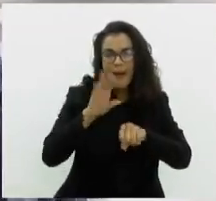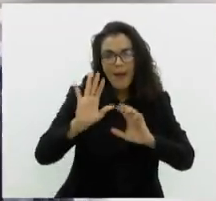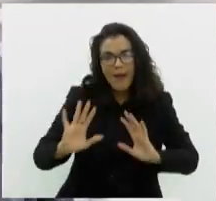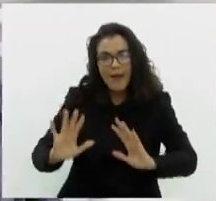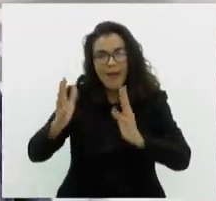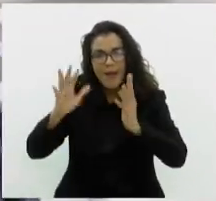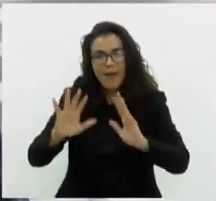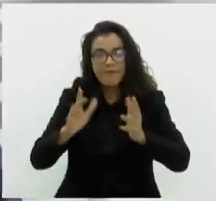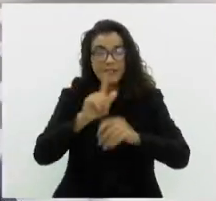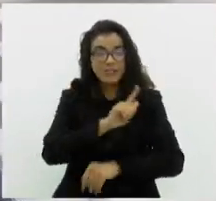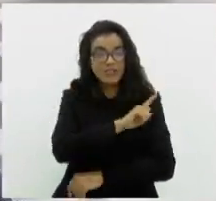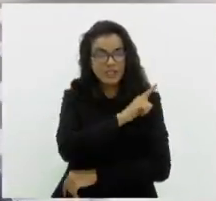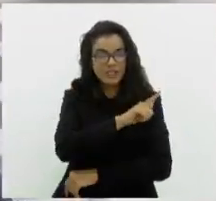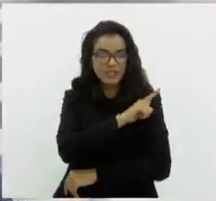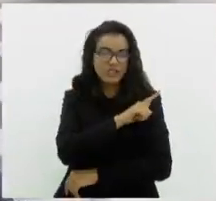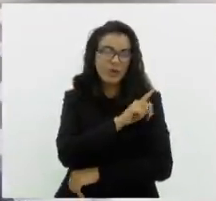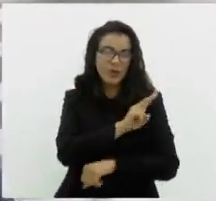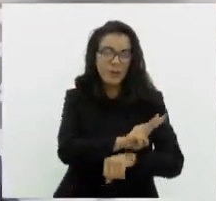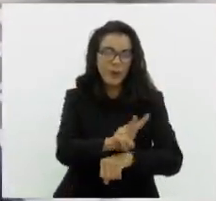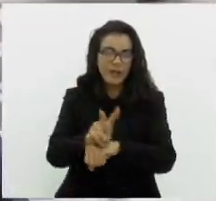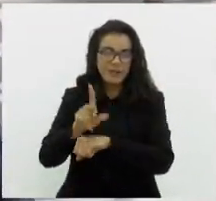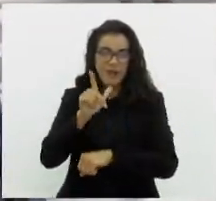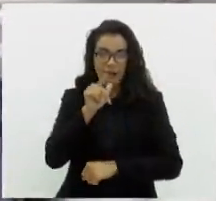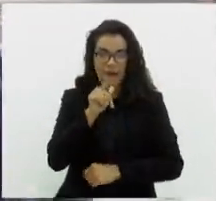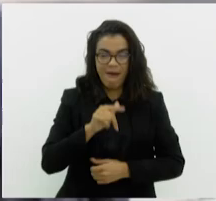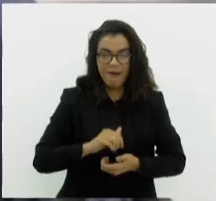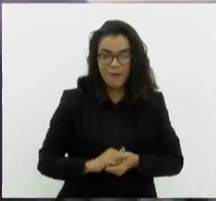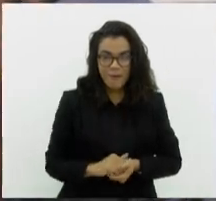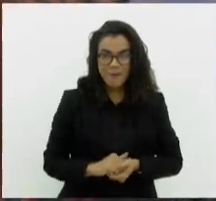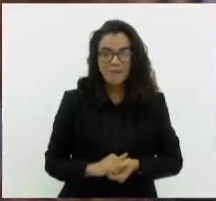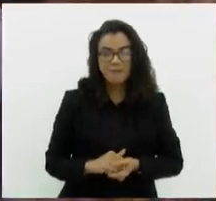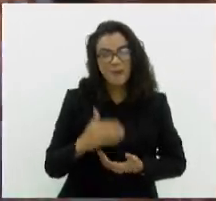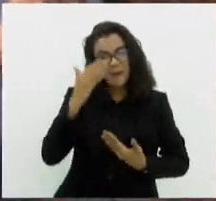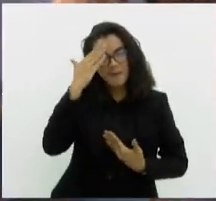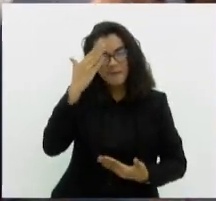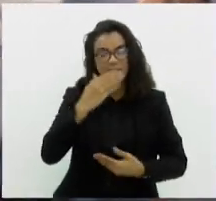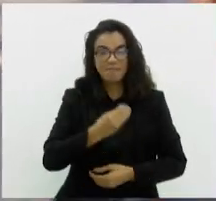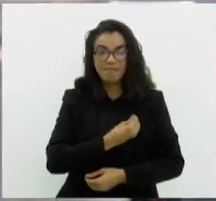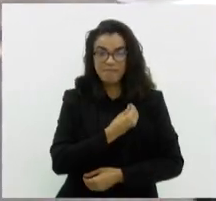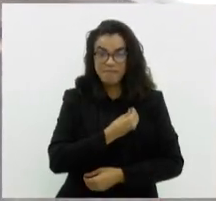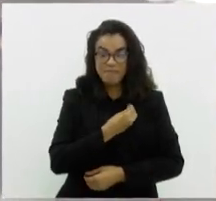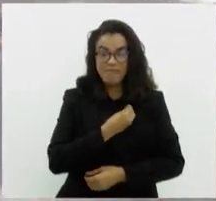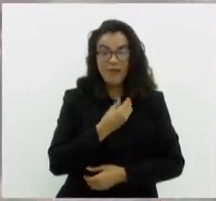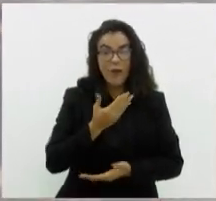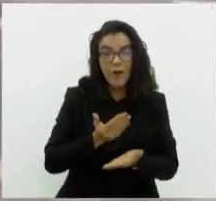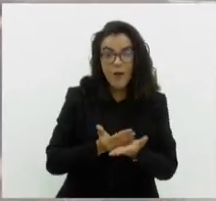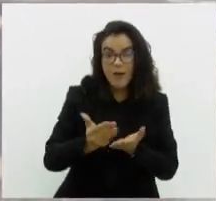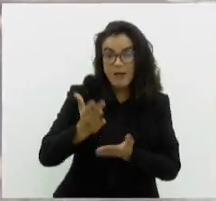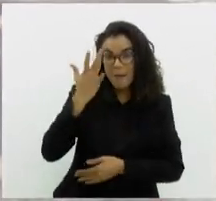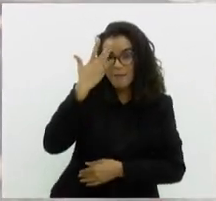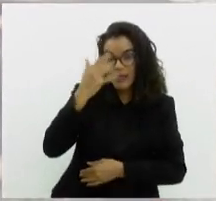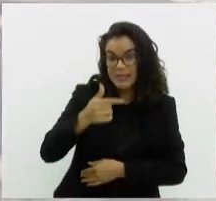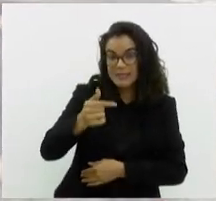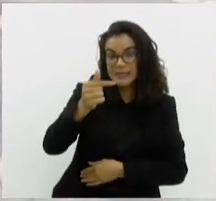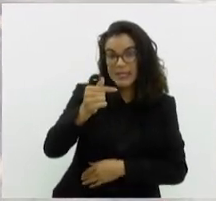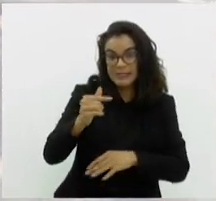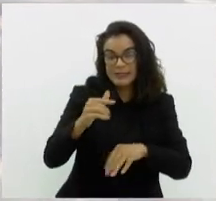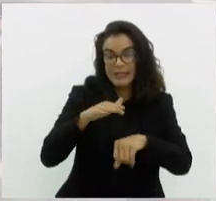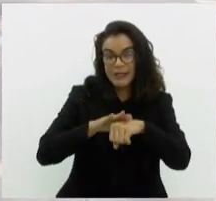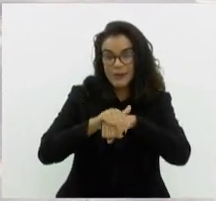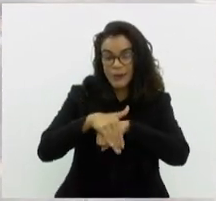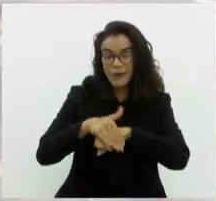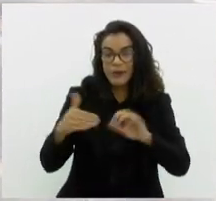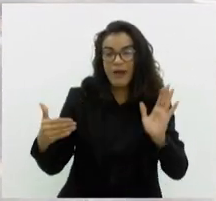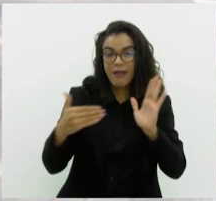gestão de recursos hídricos. Perfeito, Adriana. Muito obrigado pela participação. Lembrando que o evento começa amanhã, às 19 horas, e vai até o